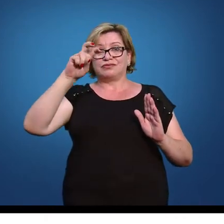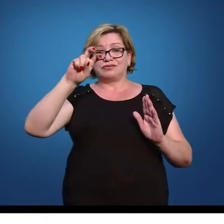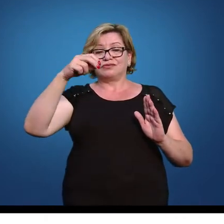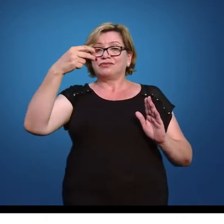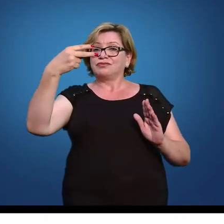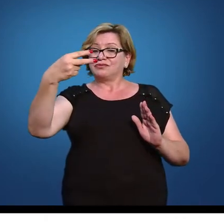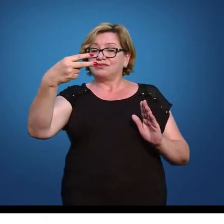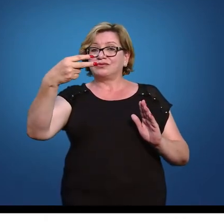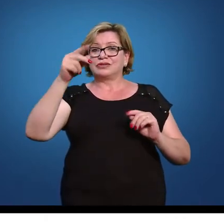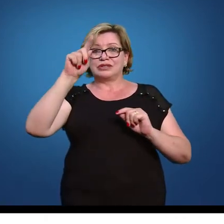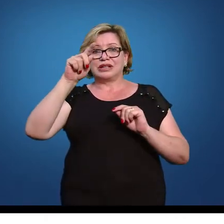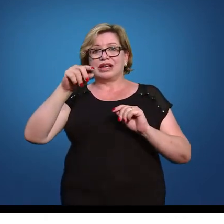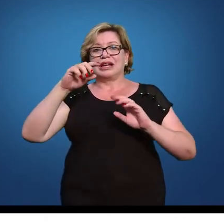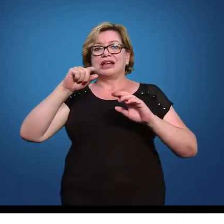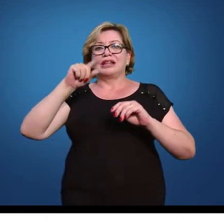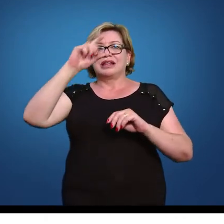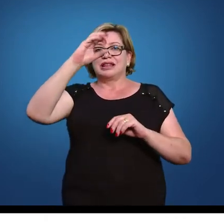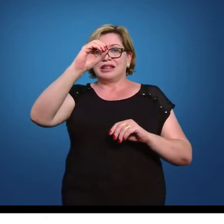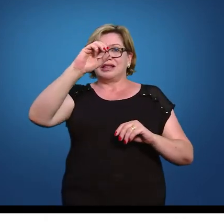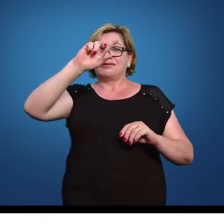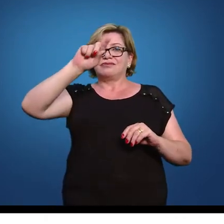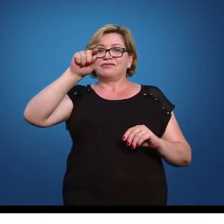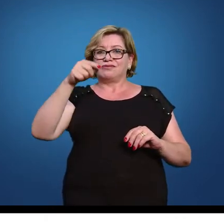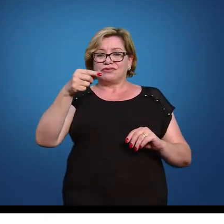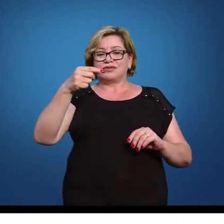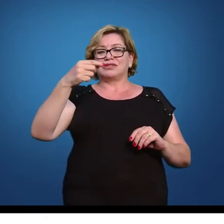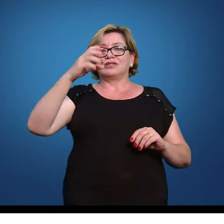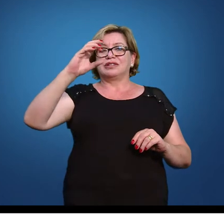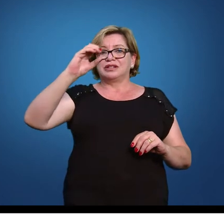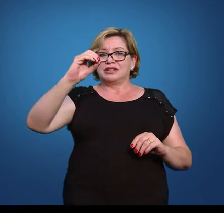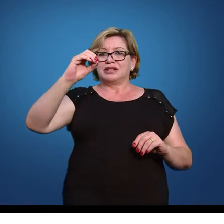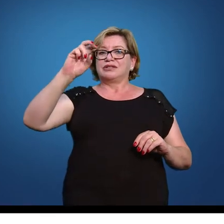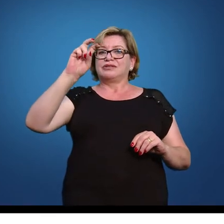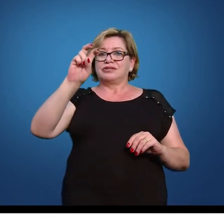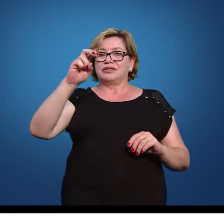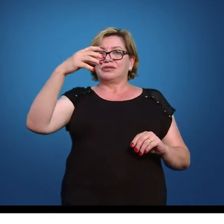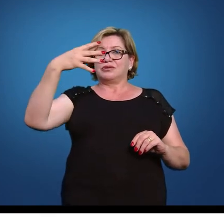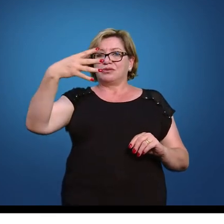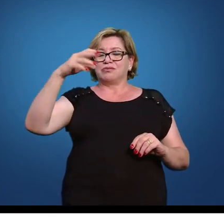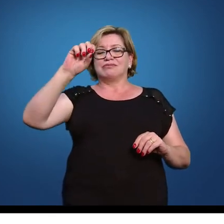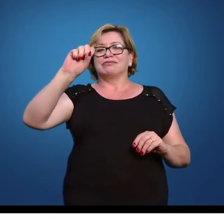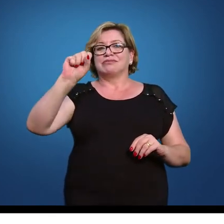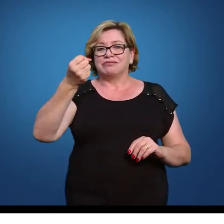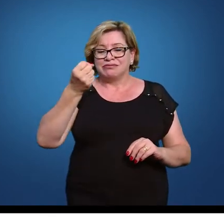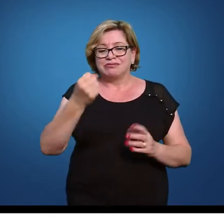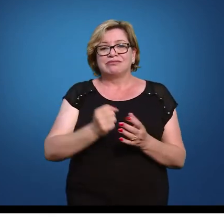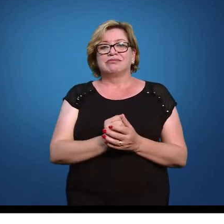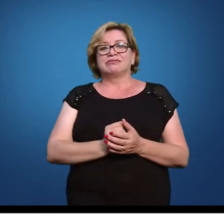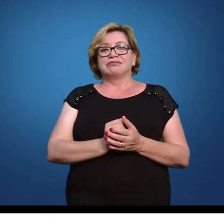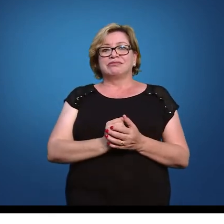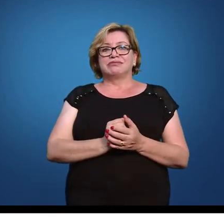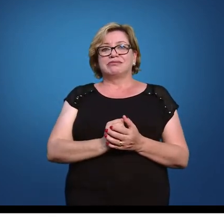,4452 que vai dar 0,0548 isso?